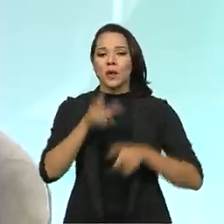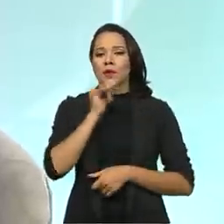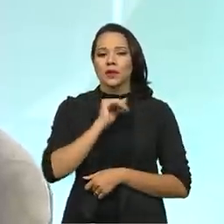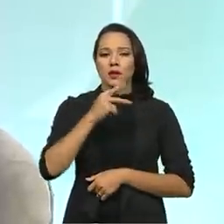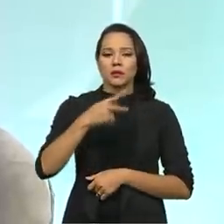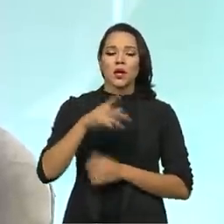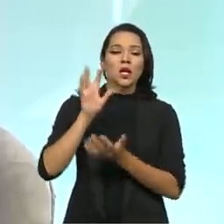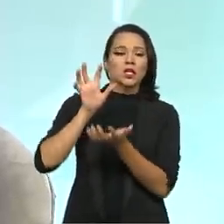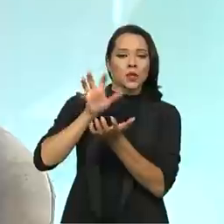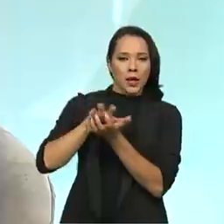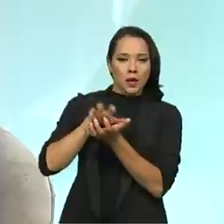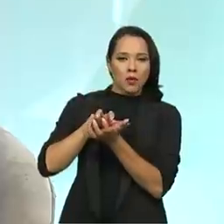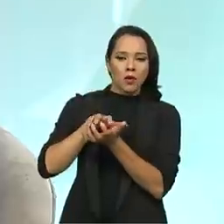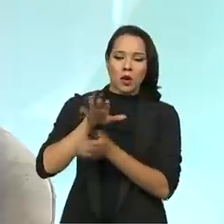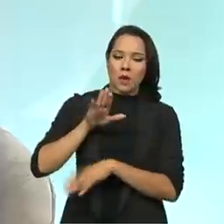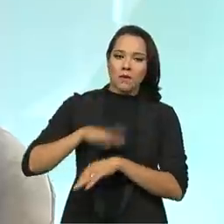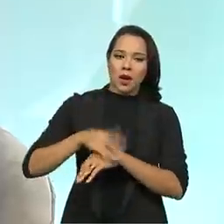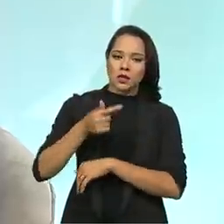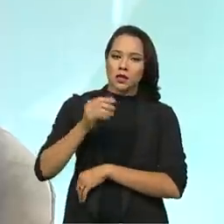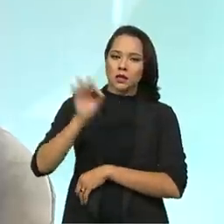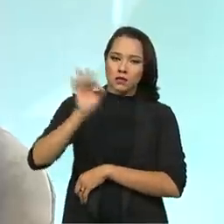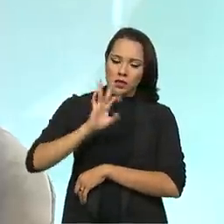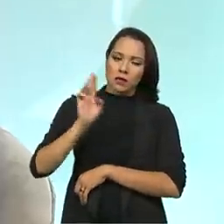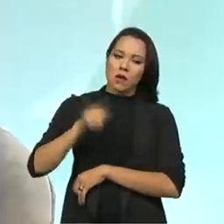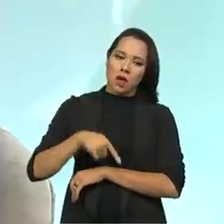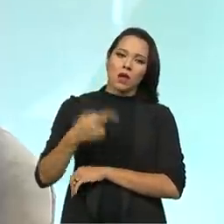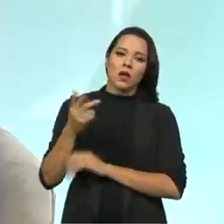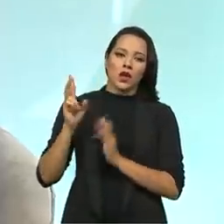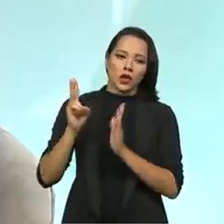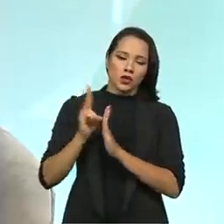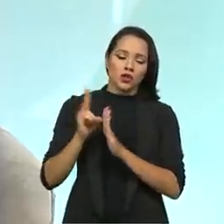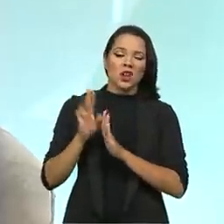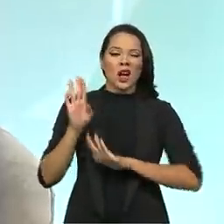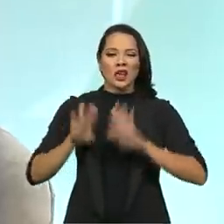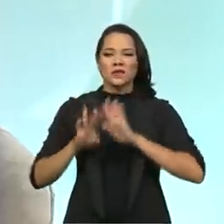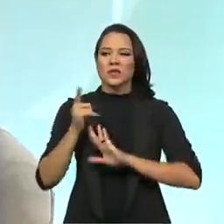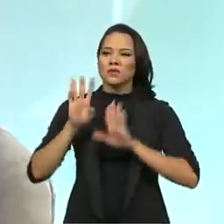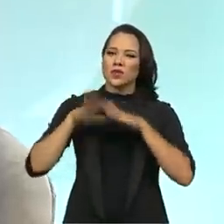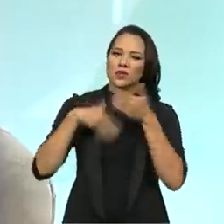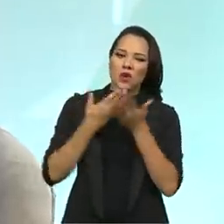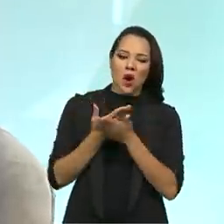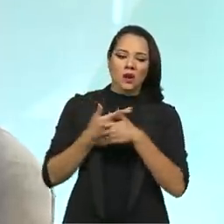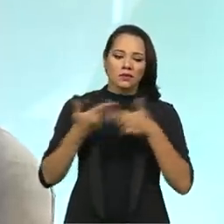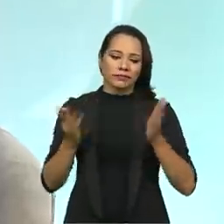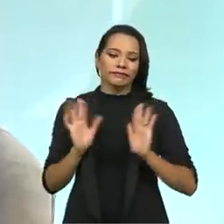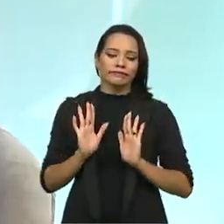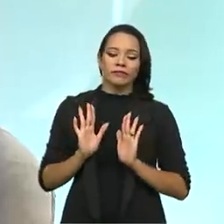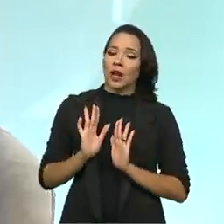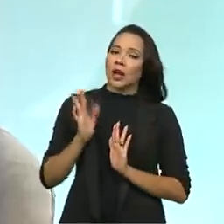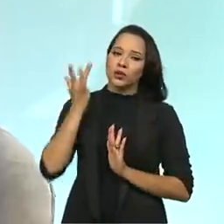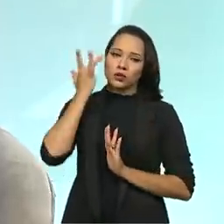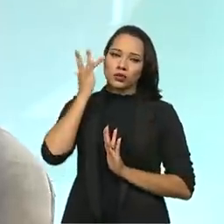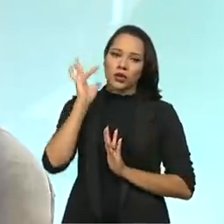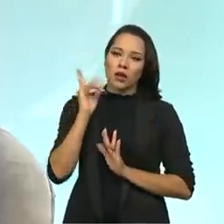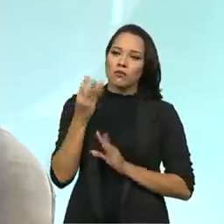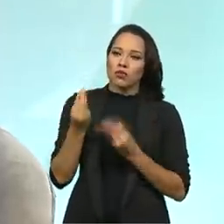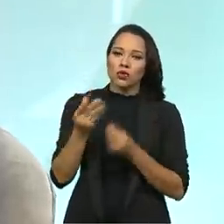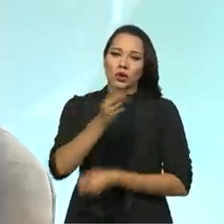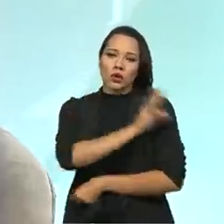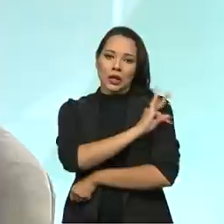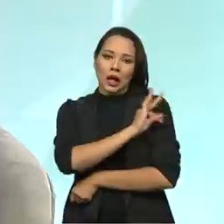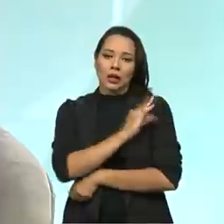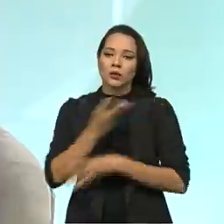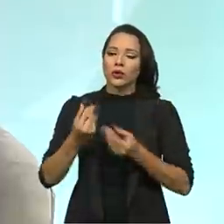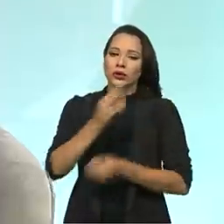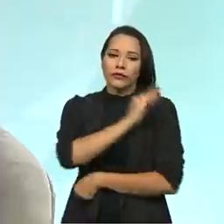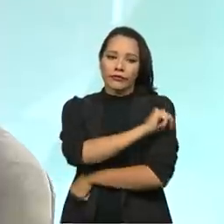o Pernambuco, em que mais de 70% são indígenas. Aí, por uma questão, às vezes, de escolaridade, né? A gente não tem tantos técnicos, tantos